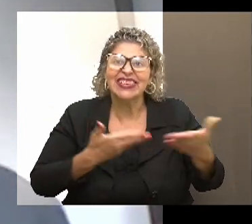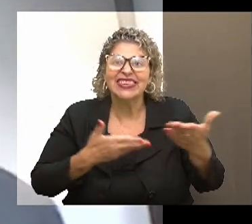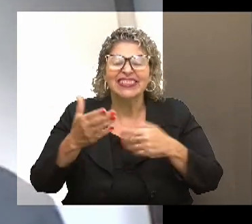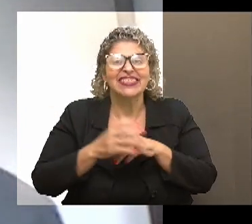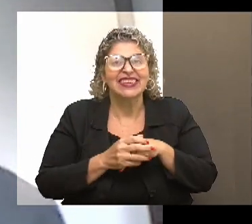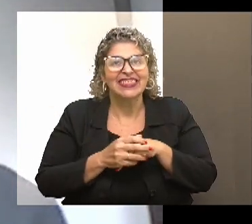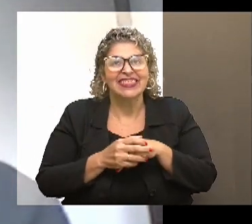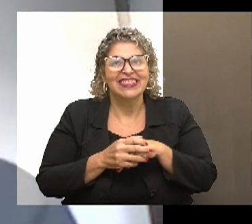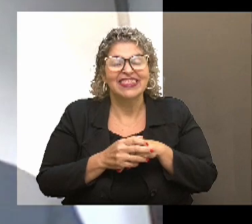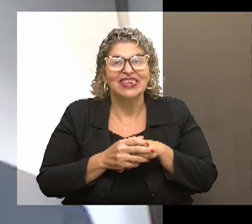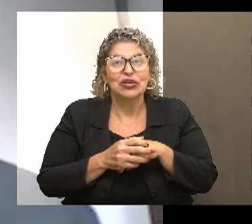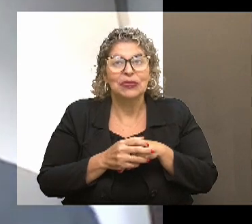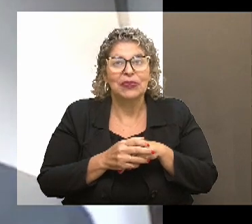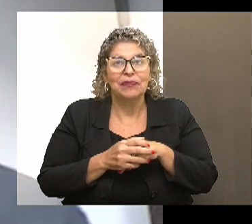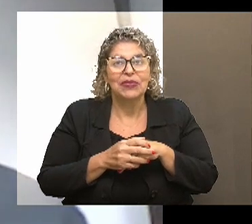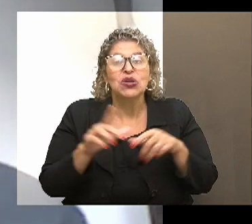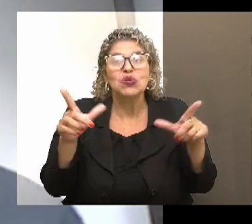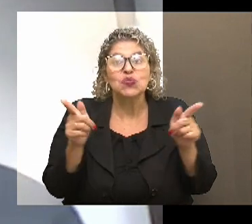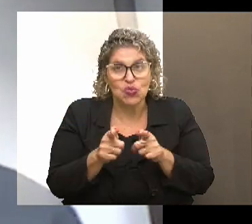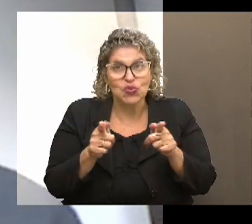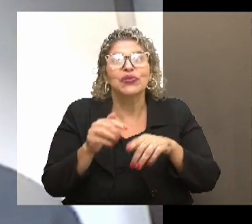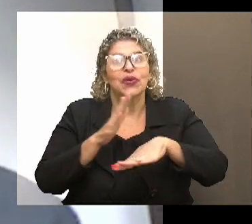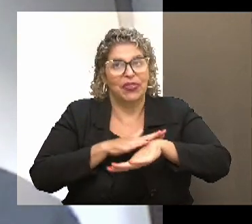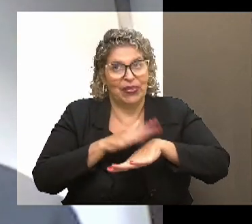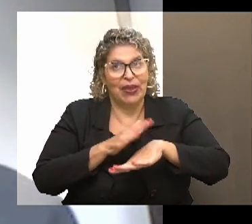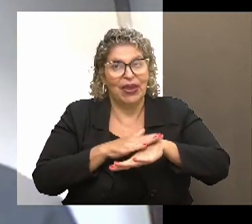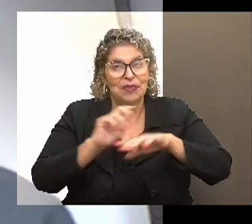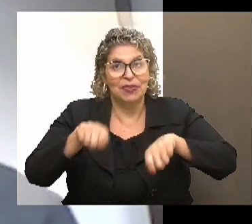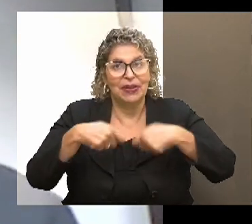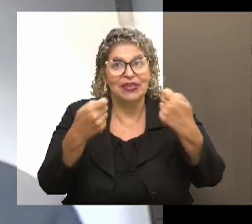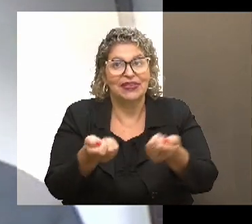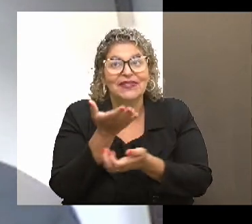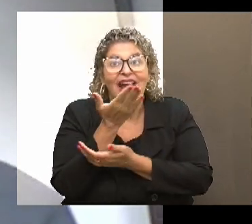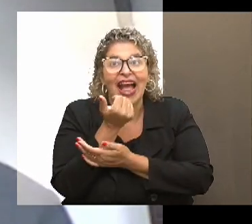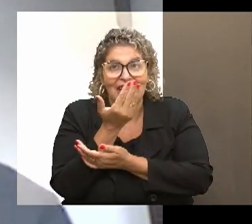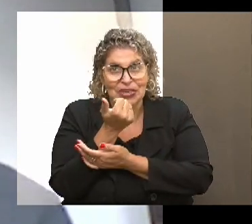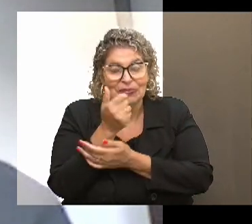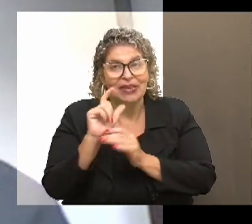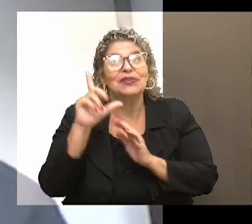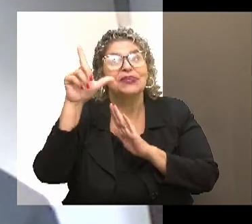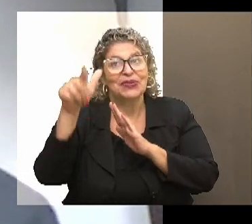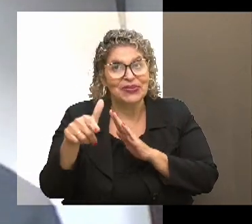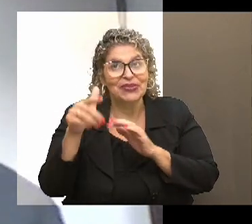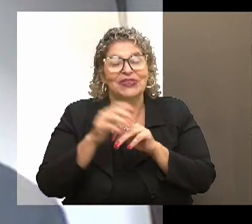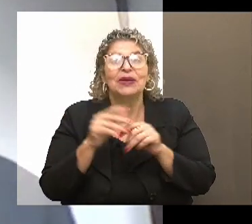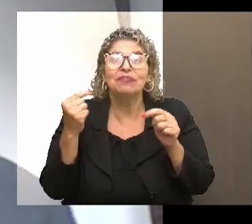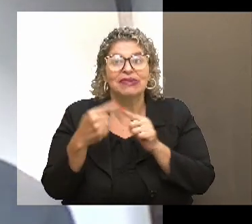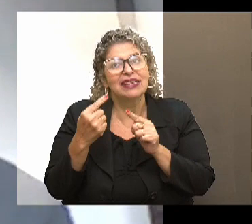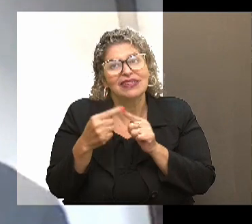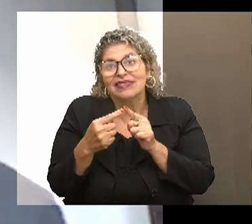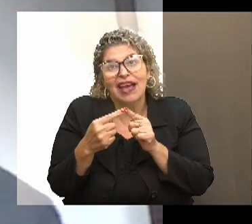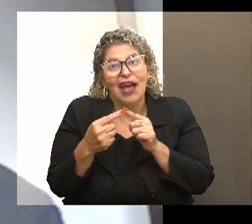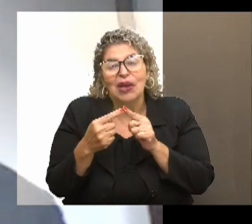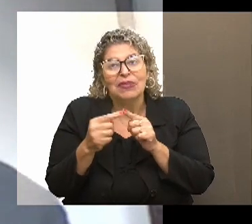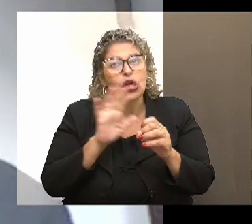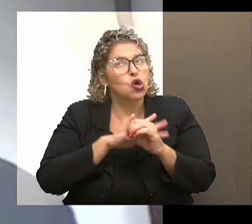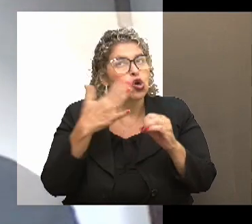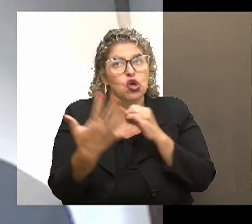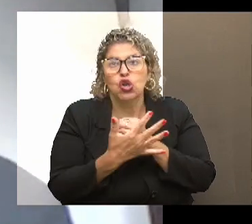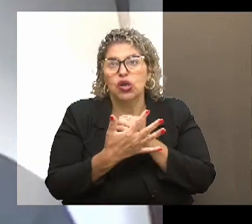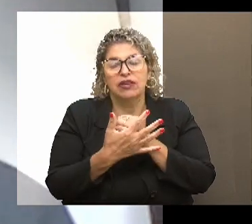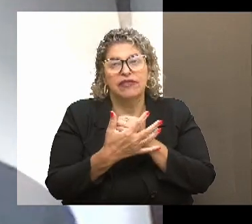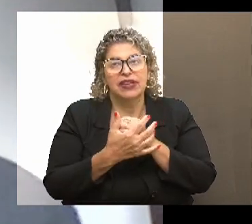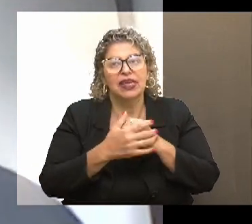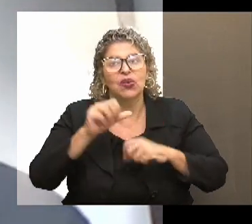embalagem em três frentes. Curto prazo, que é o cara ter a marmita e o alimento para o dia seguinte, até porque a gente sabe que o coronavírus ataca quem está com